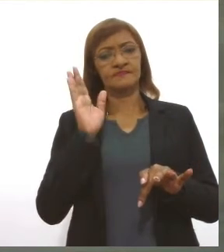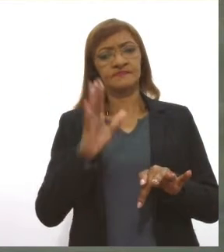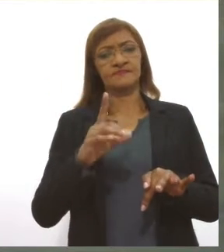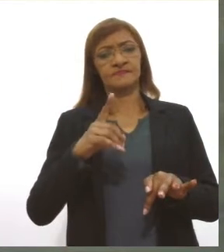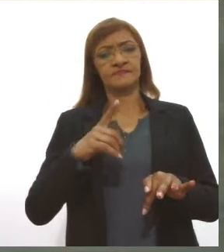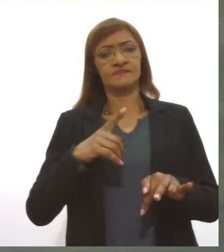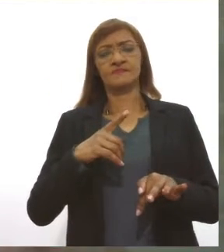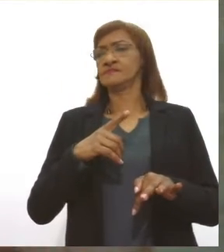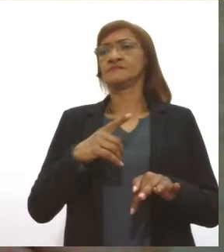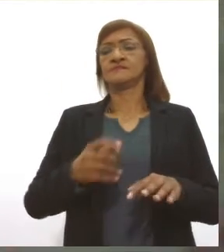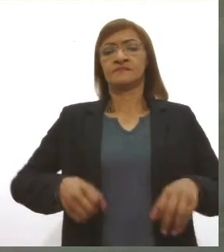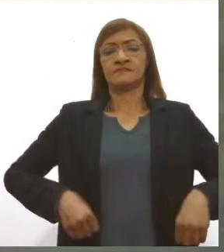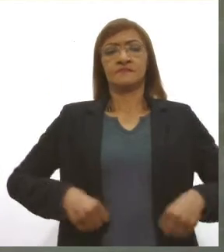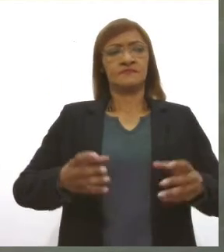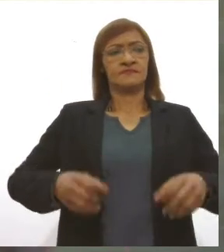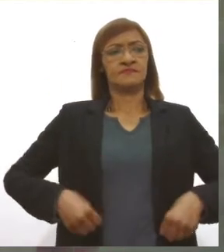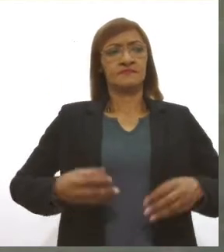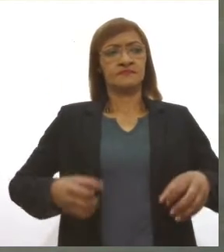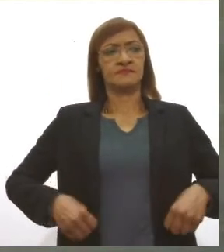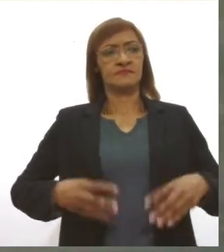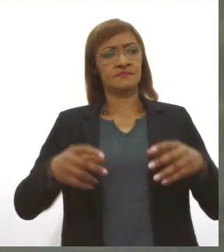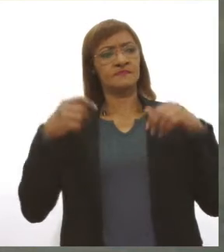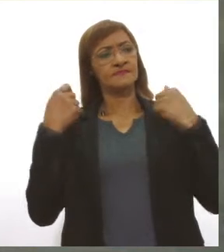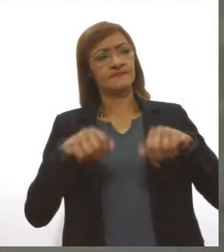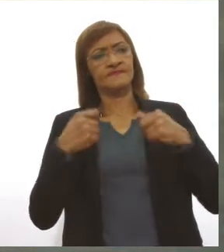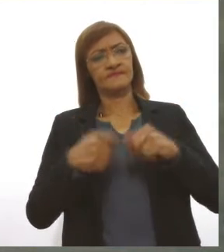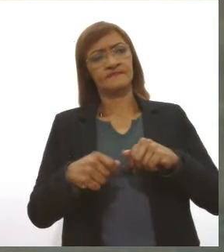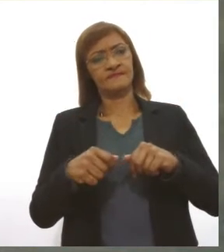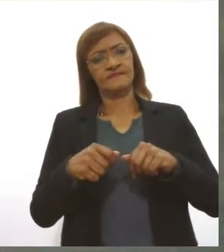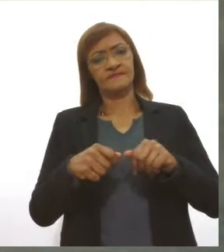despesas, que ainda precisam ser apreciadas.